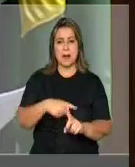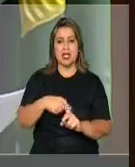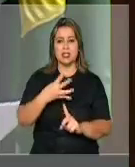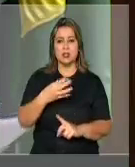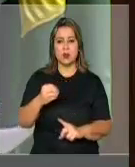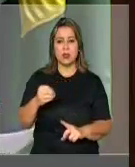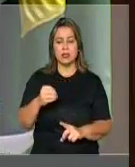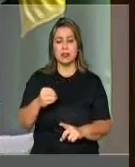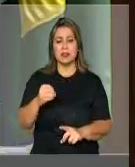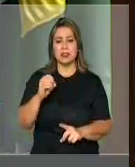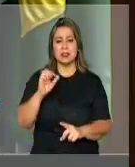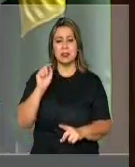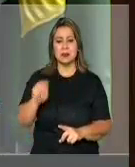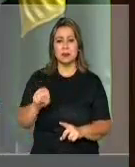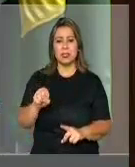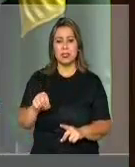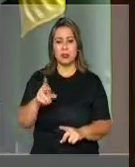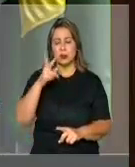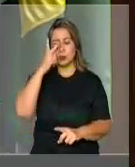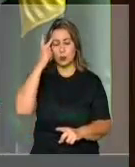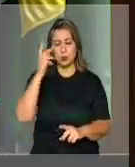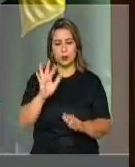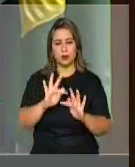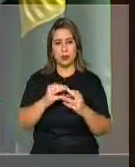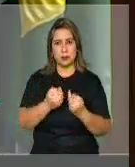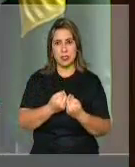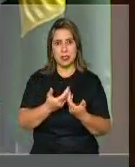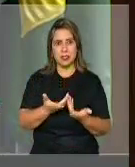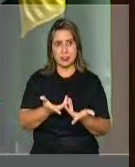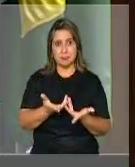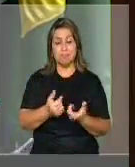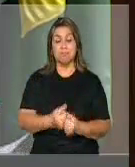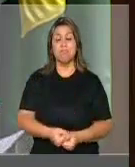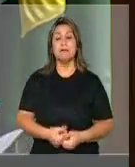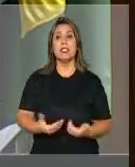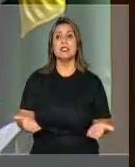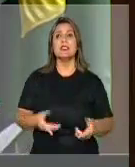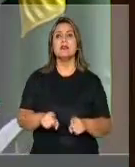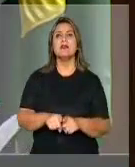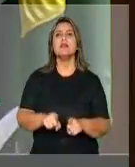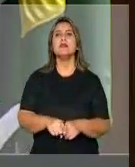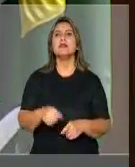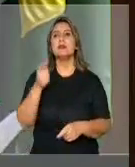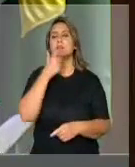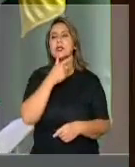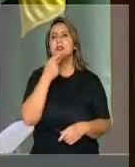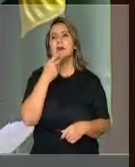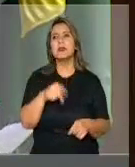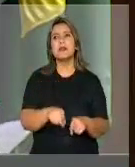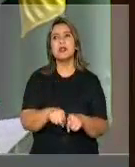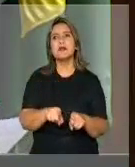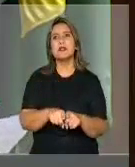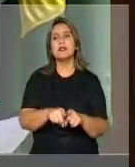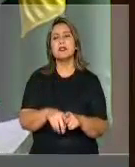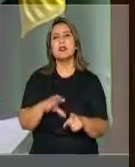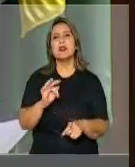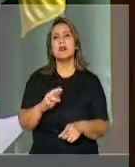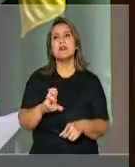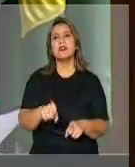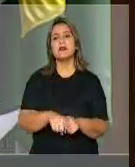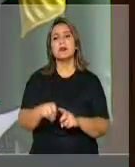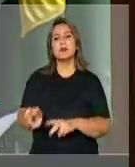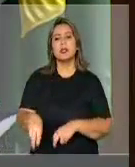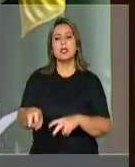mil agricultores e suas famílias beneficiadas. E, diante disto, senhor presidente, o senhor também, como integrante da Frente